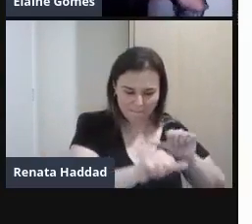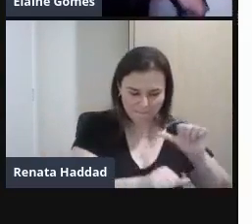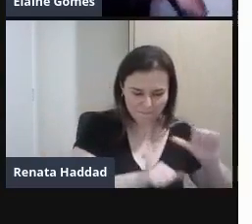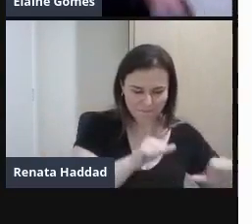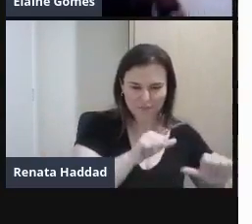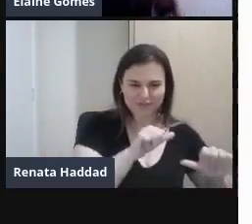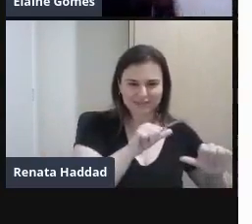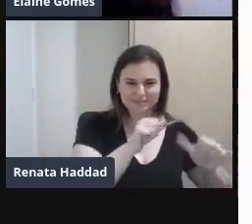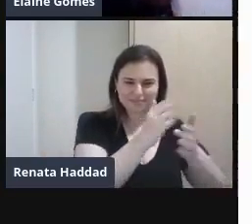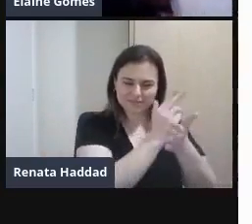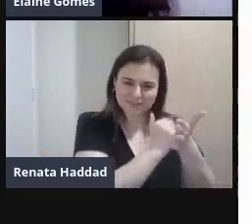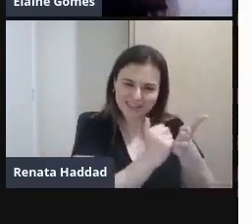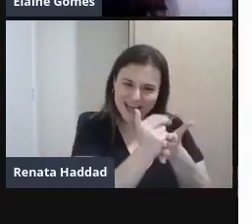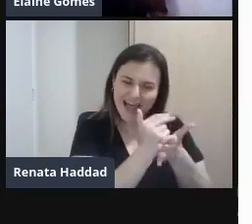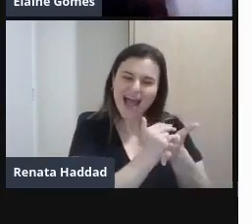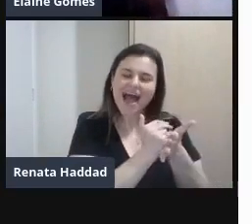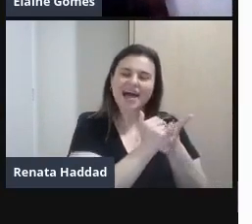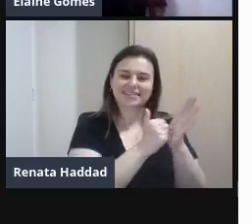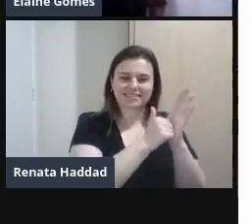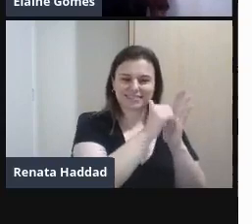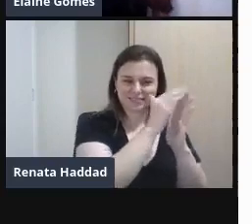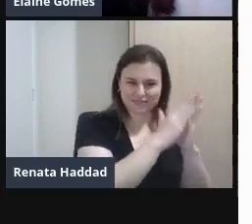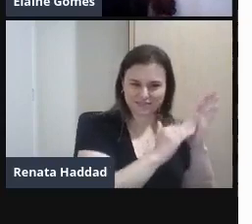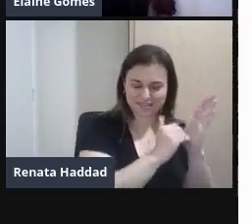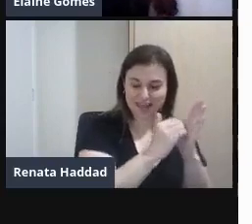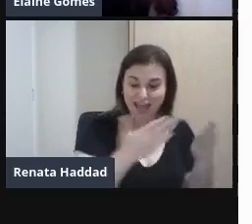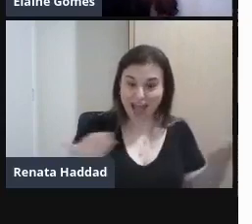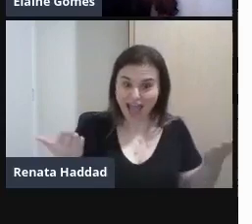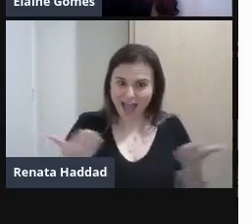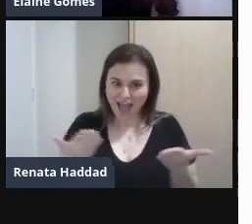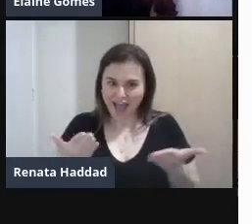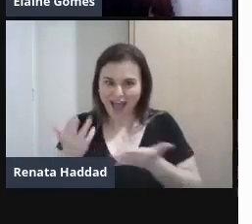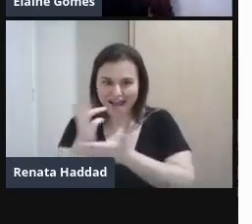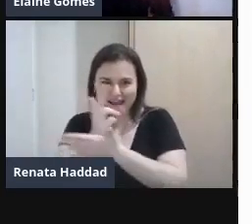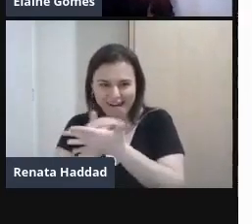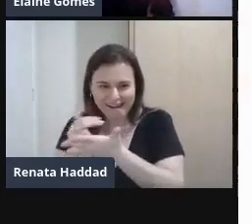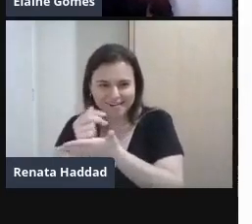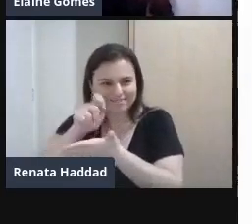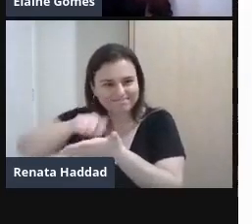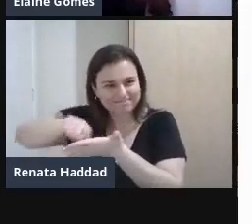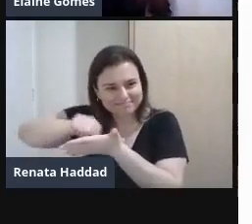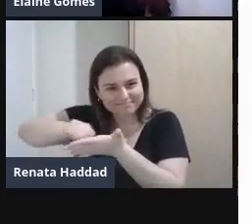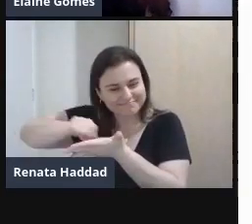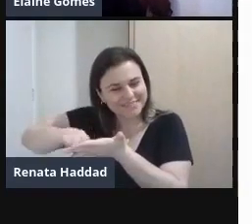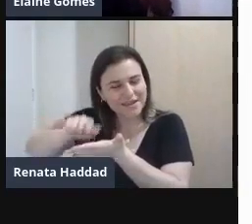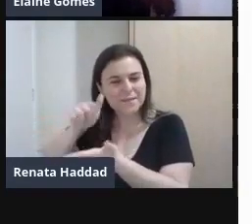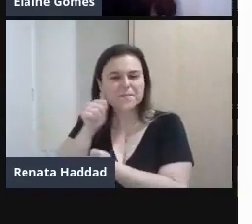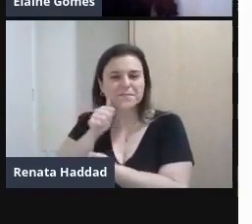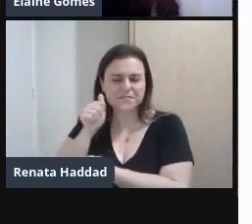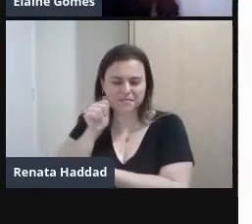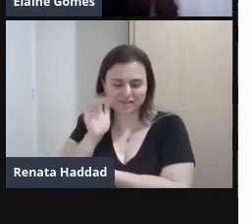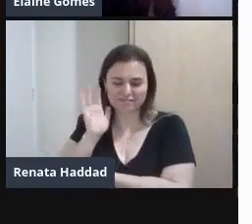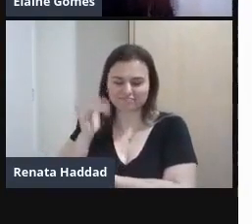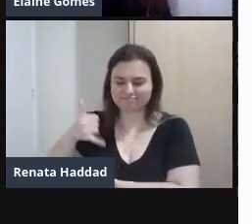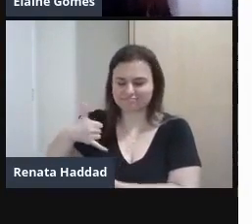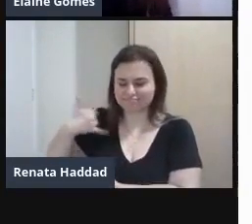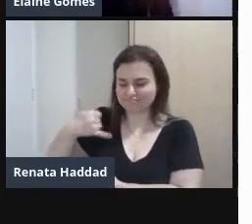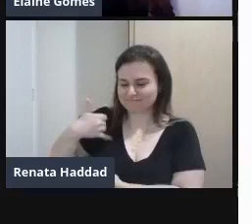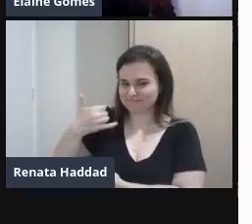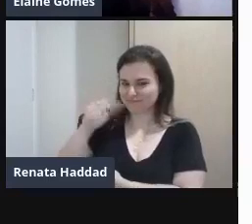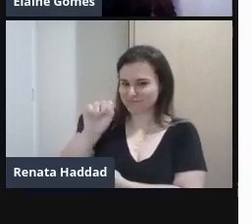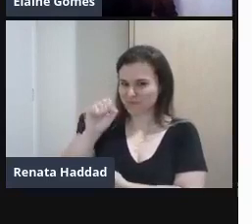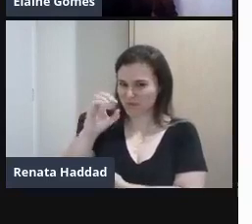pintura E vamos Para as escritoras Essa mulher É incrível Já passou Dos 80 anos Continua Na